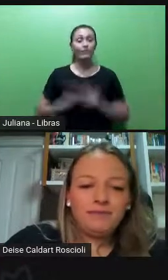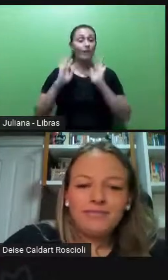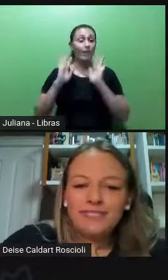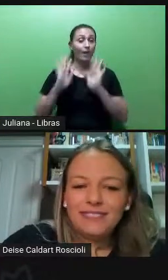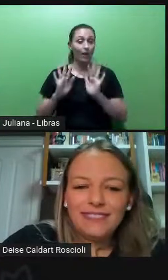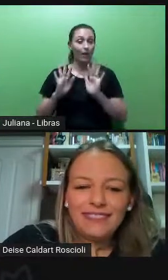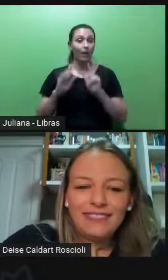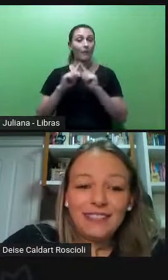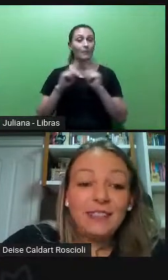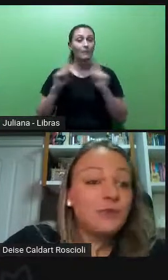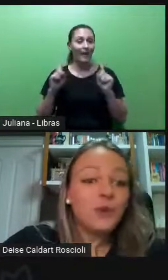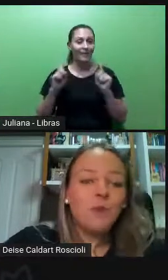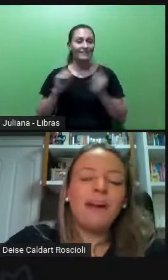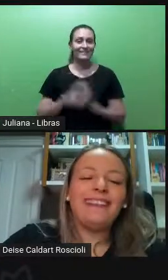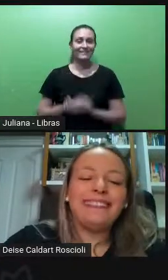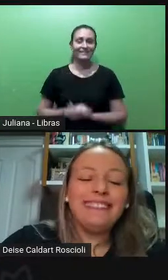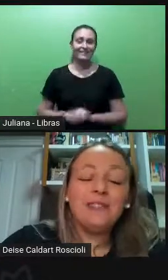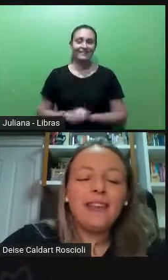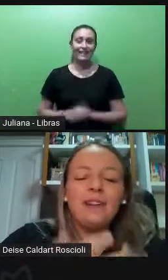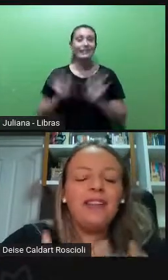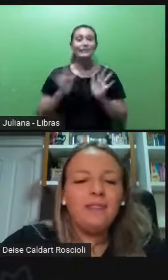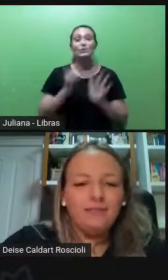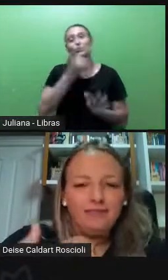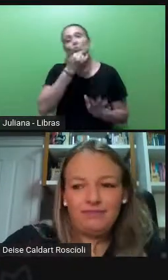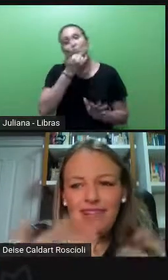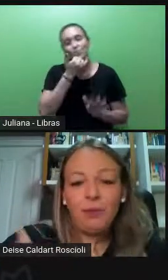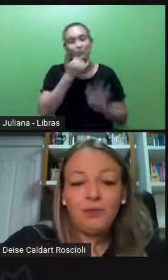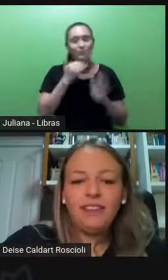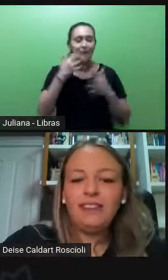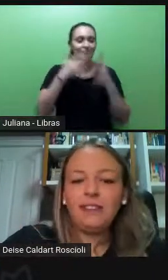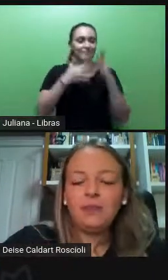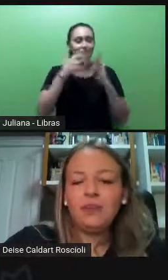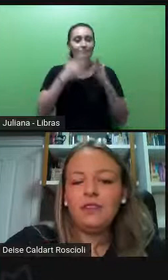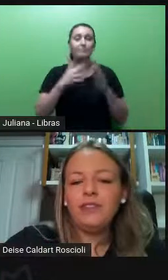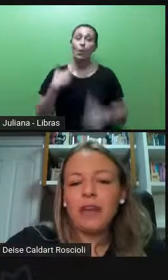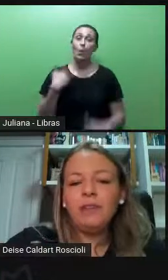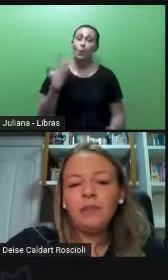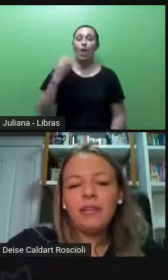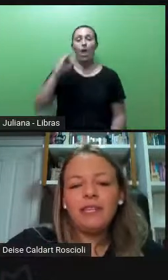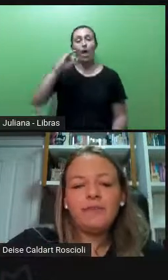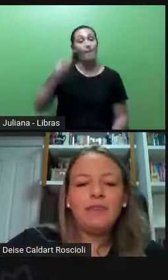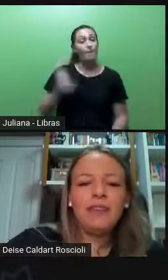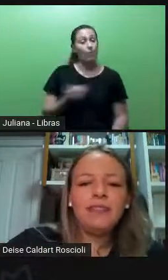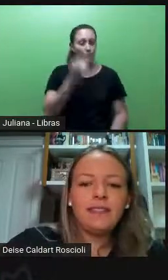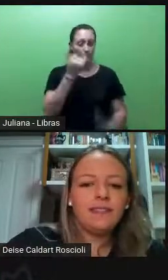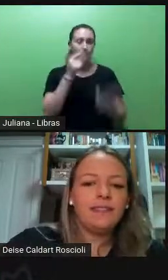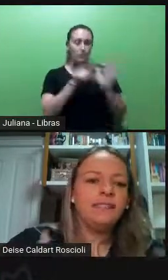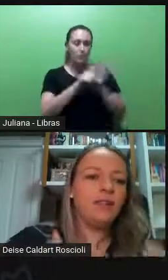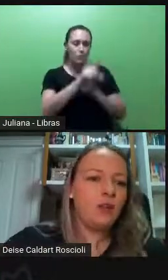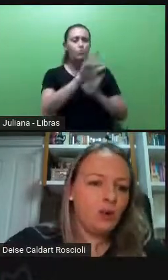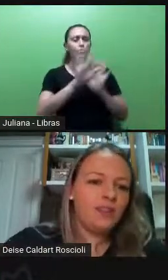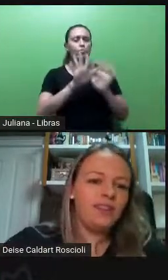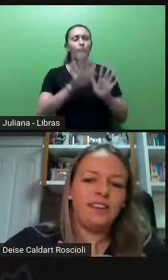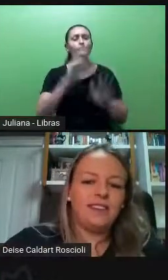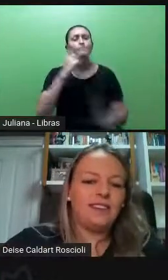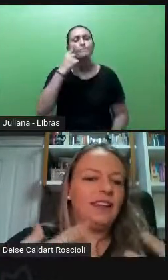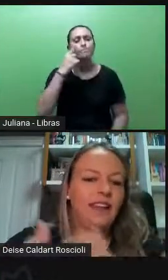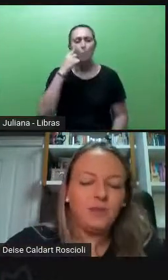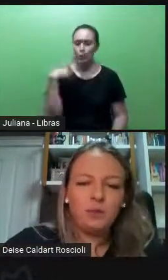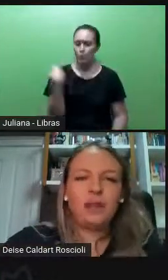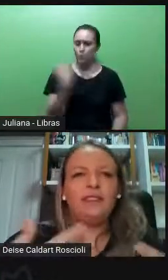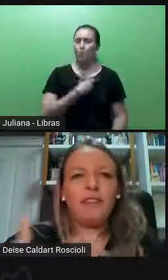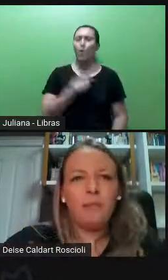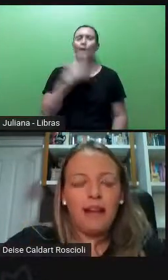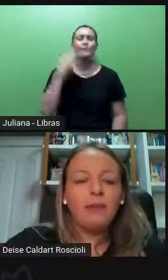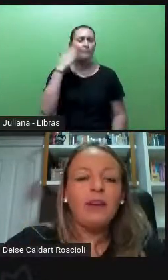mesmo... Desculpa, pode falar. Não, desculpa. Eu queria, aproveitando, a gente sabe também que as vivências anteriores a esse